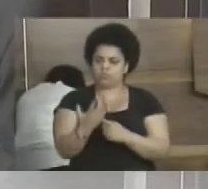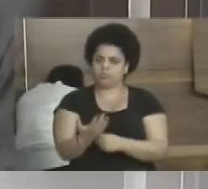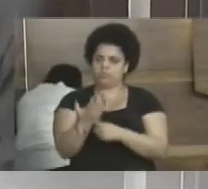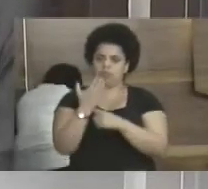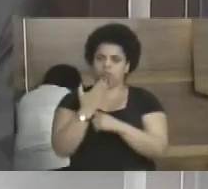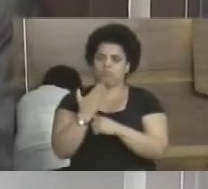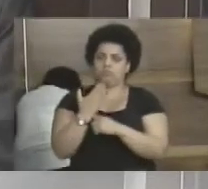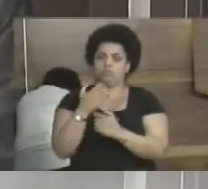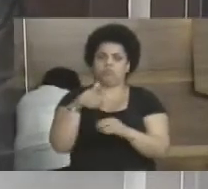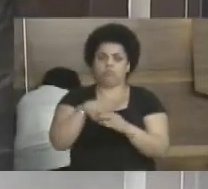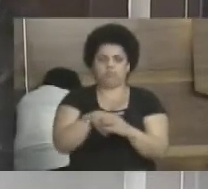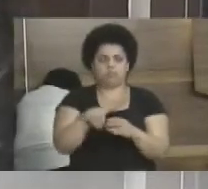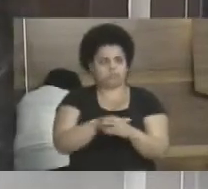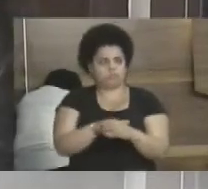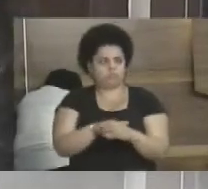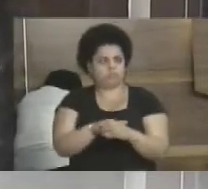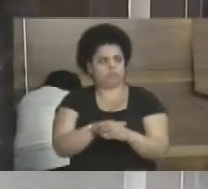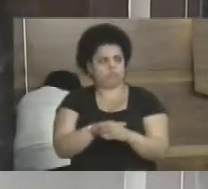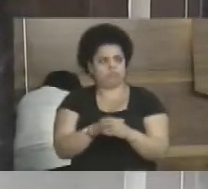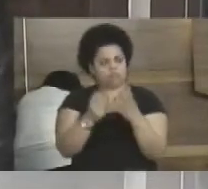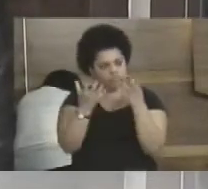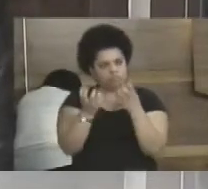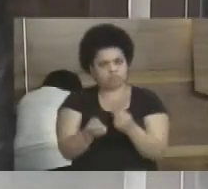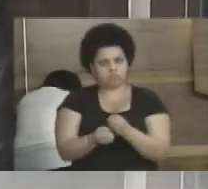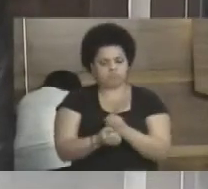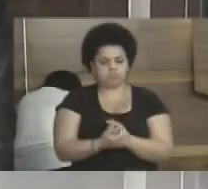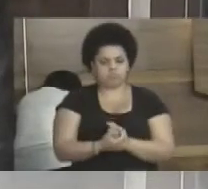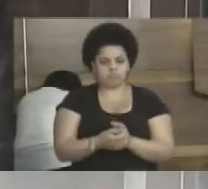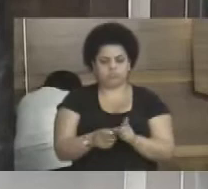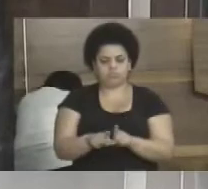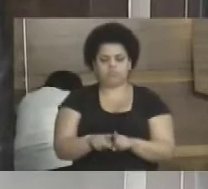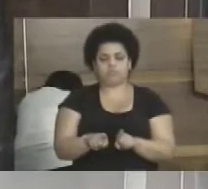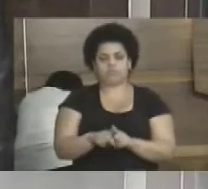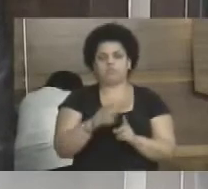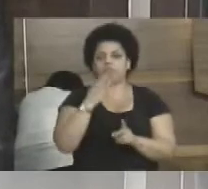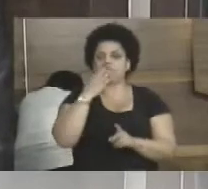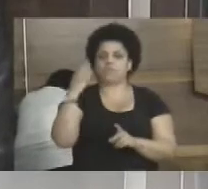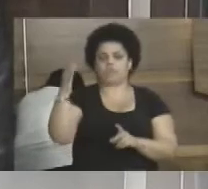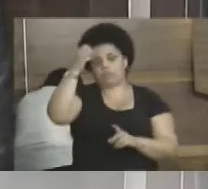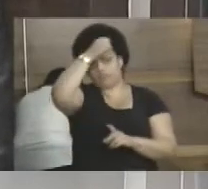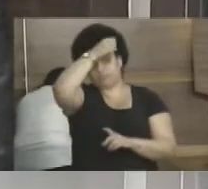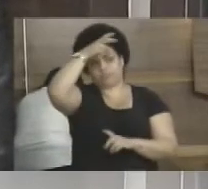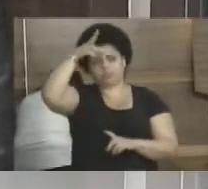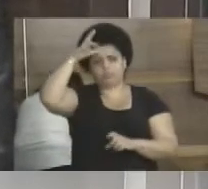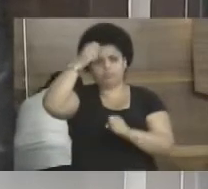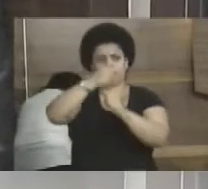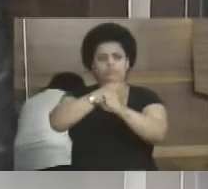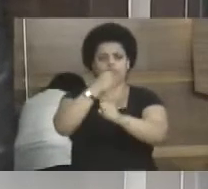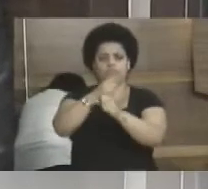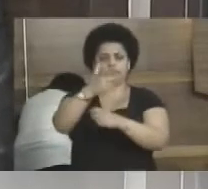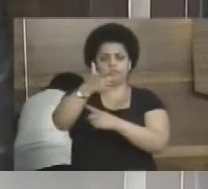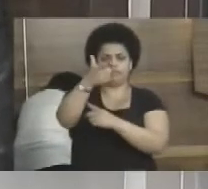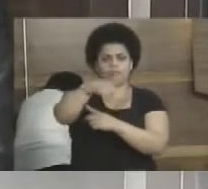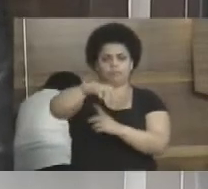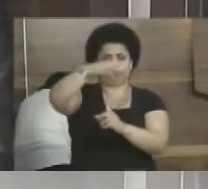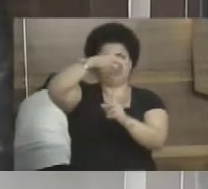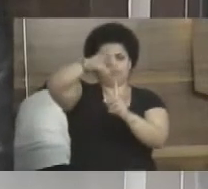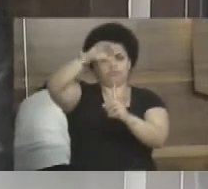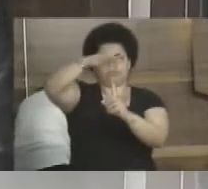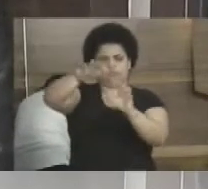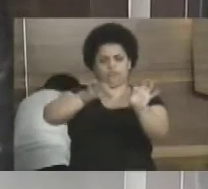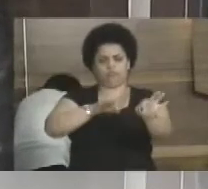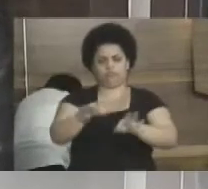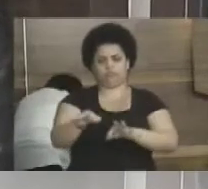votar a favor dessa moção. Indicando ao prefeito municipal a reconstrução dos abrigos de